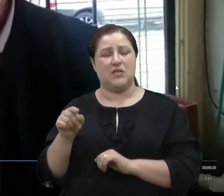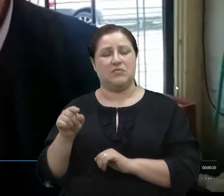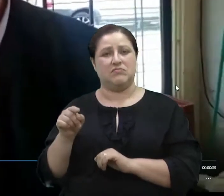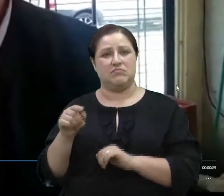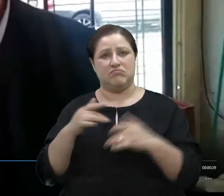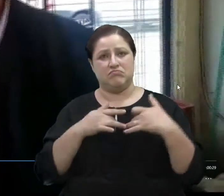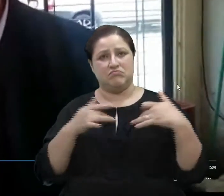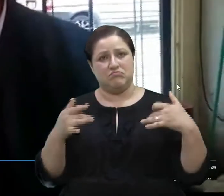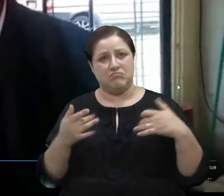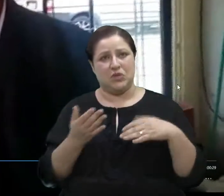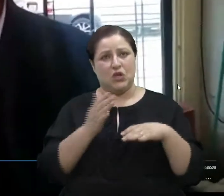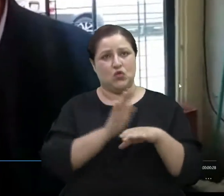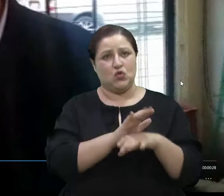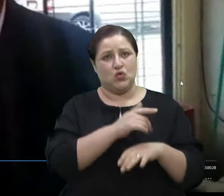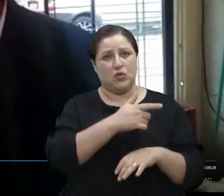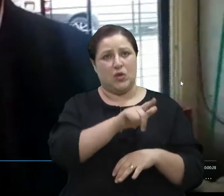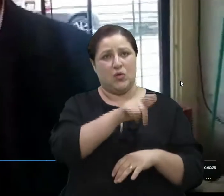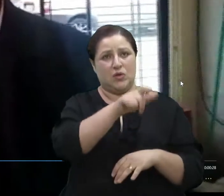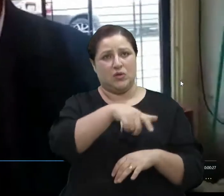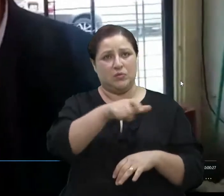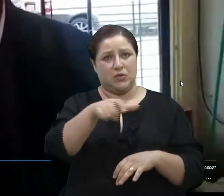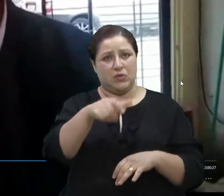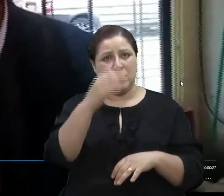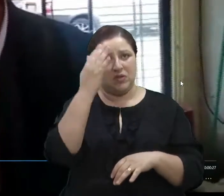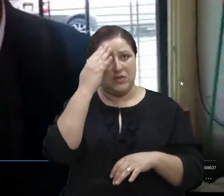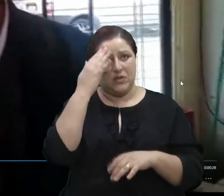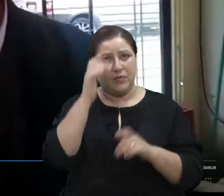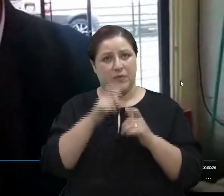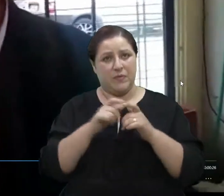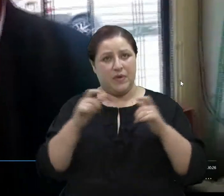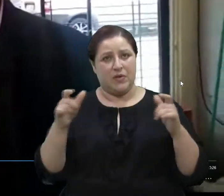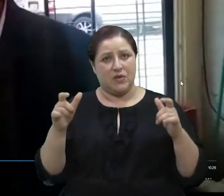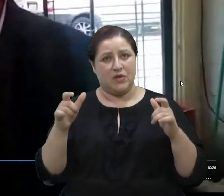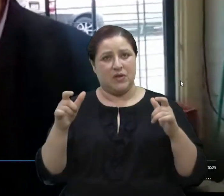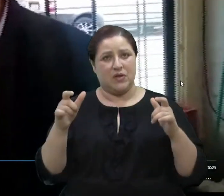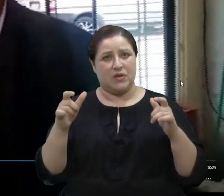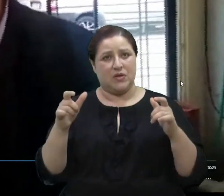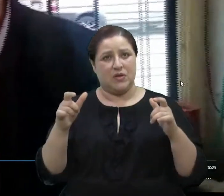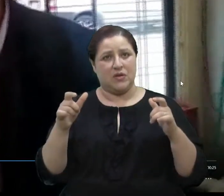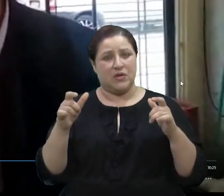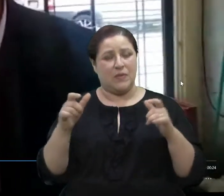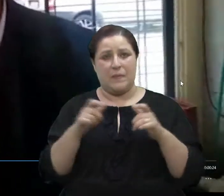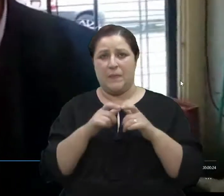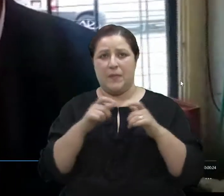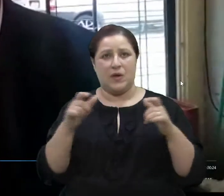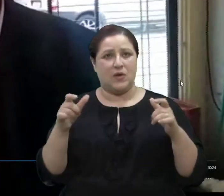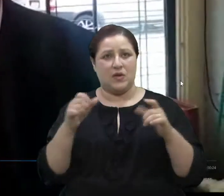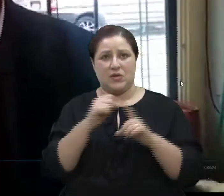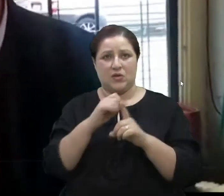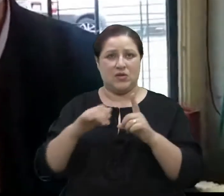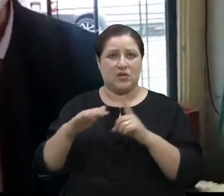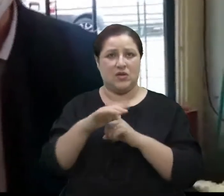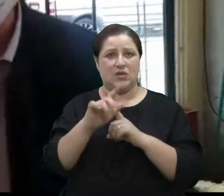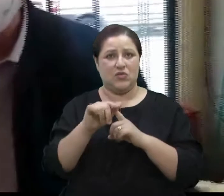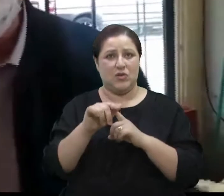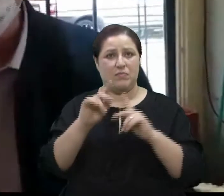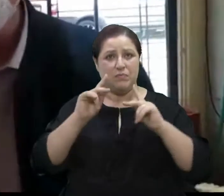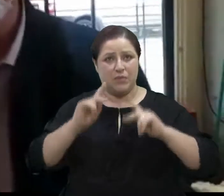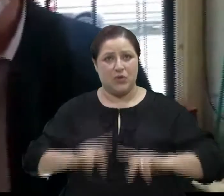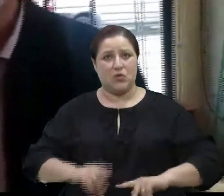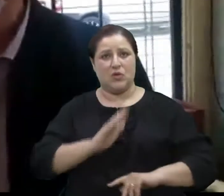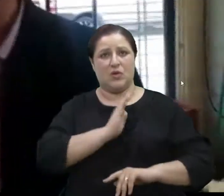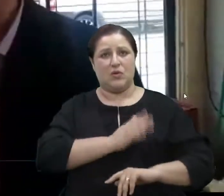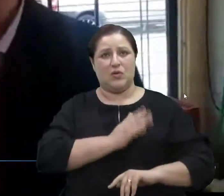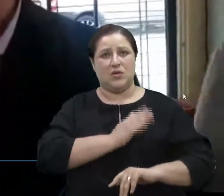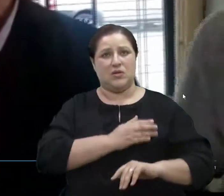a gente sabe que a maioria esmagadora da sociedade são pessoas de bem, né?